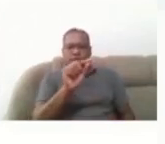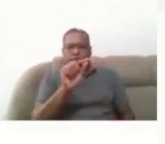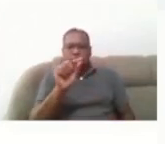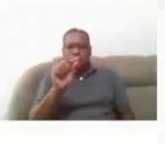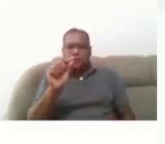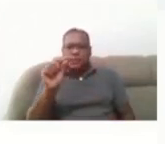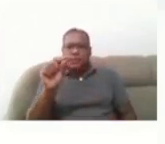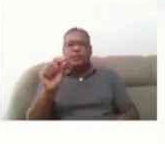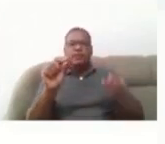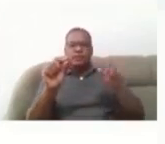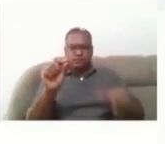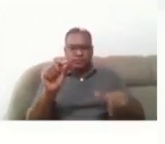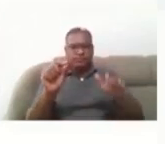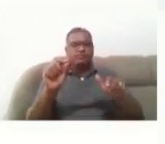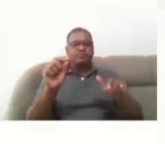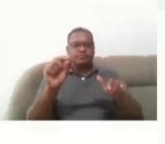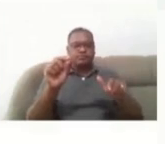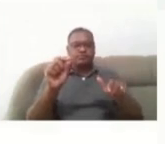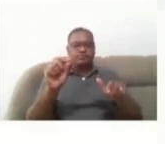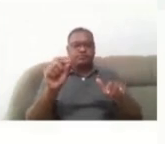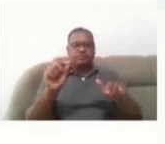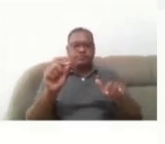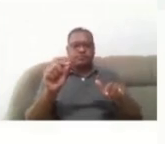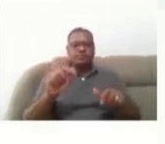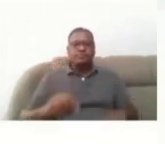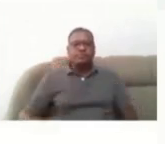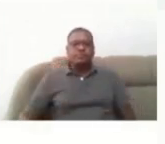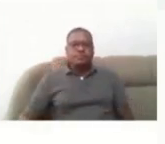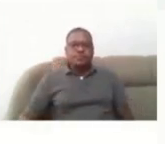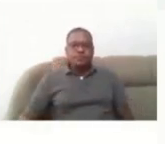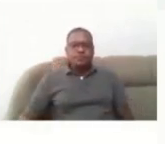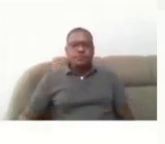clicar nesse mouse.